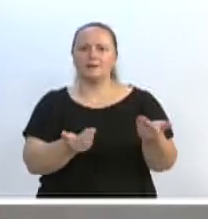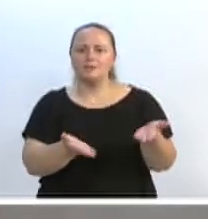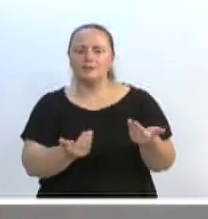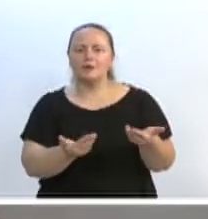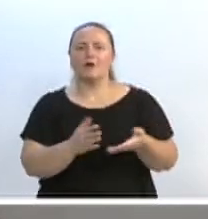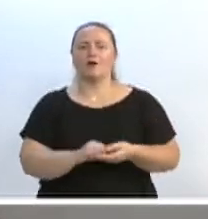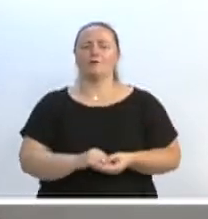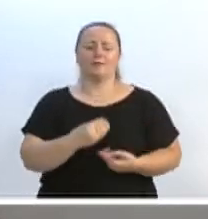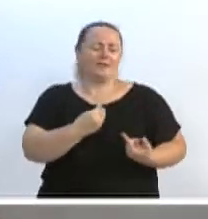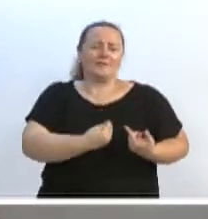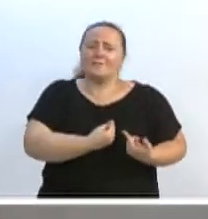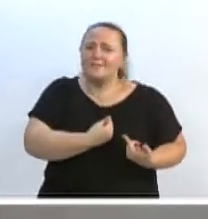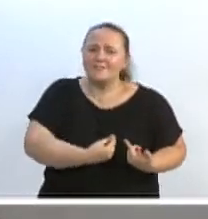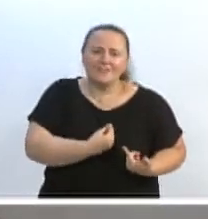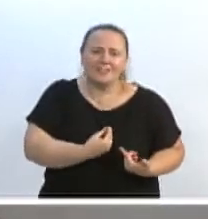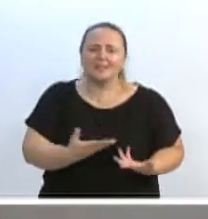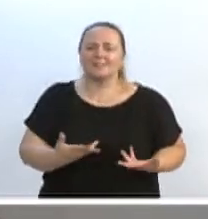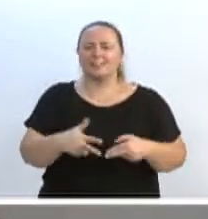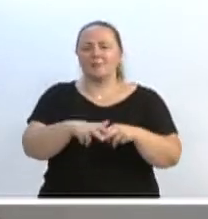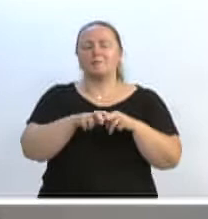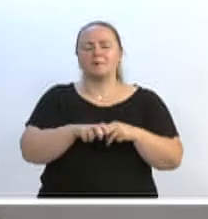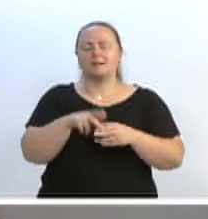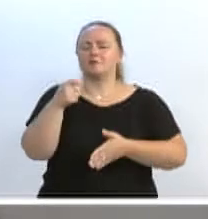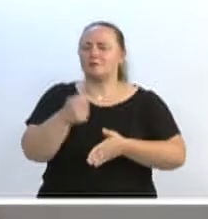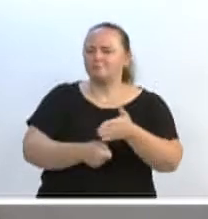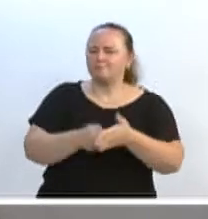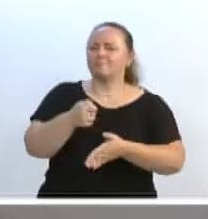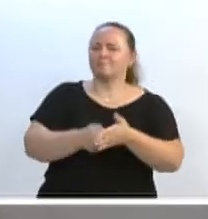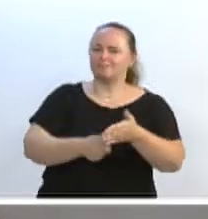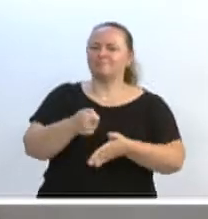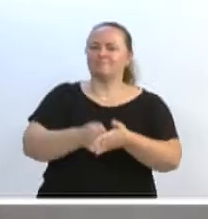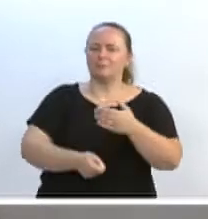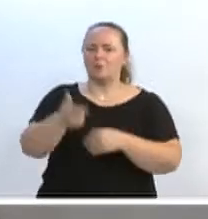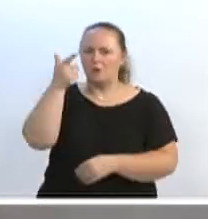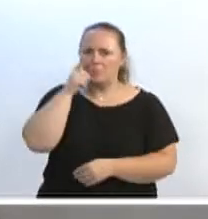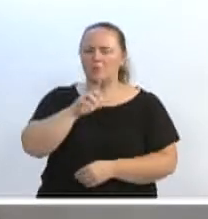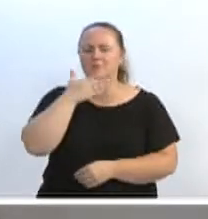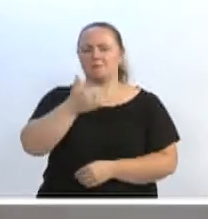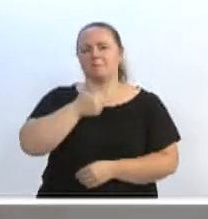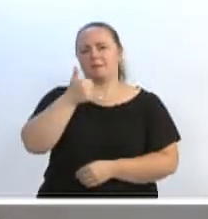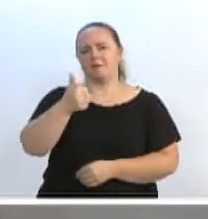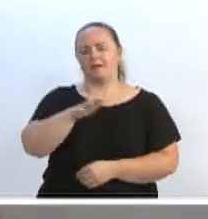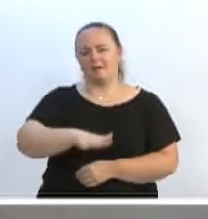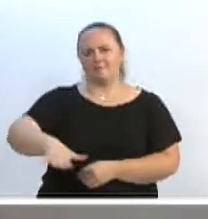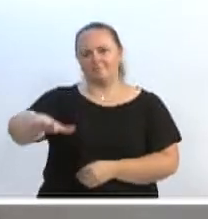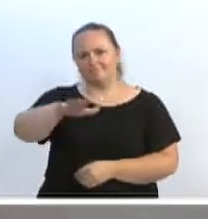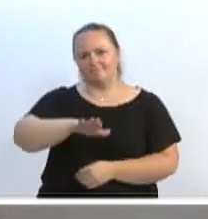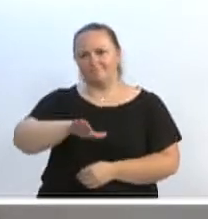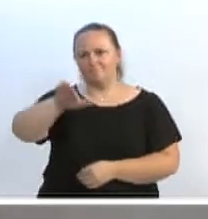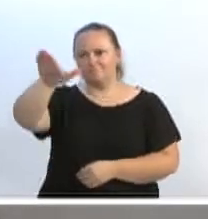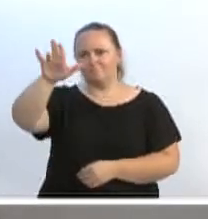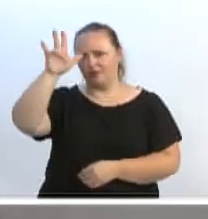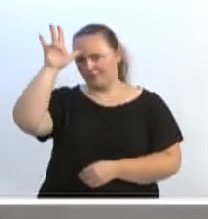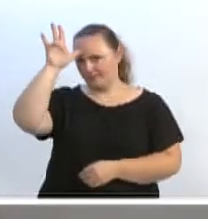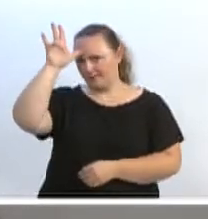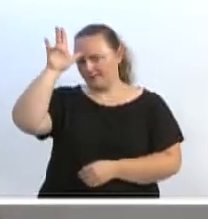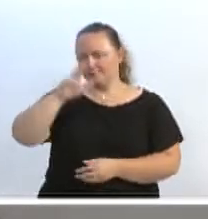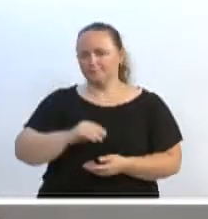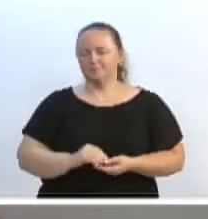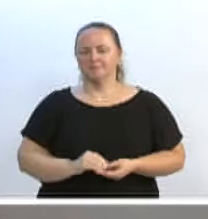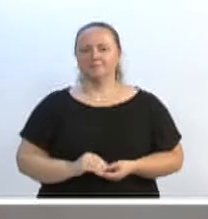falando em vidas. E é por isso que nós estamos aí pedindo essas reivindicações daquela comunidade. Também estivemos